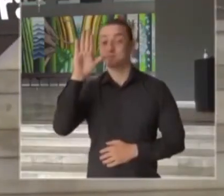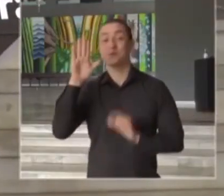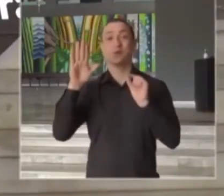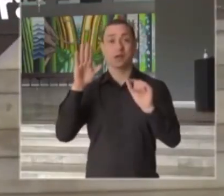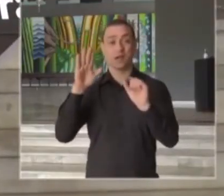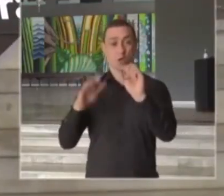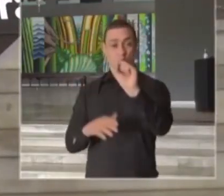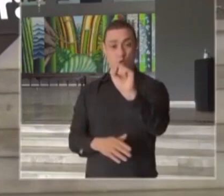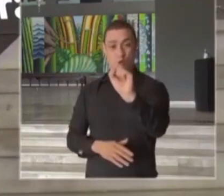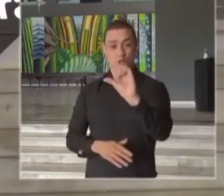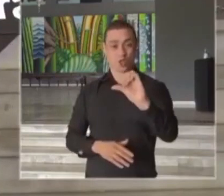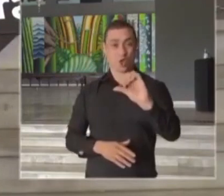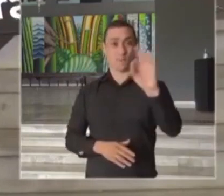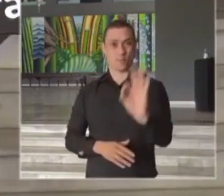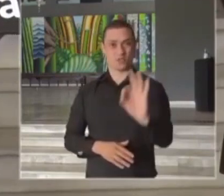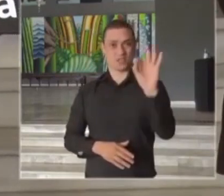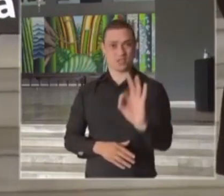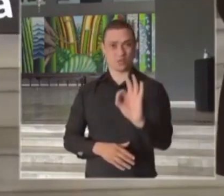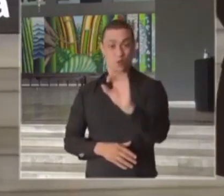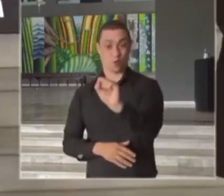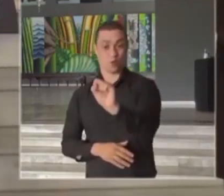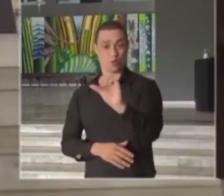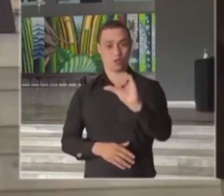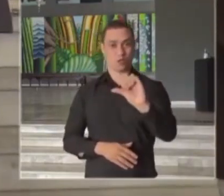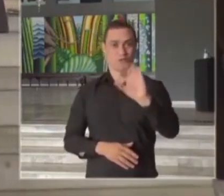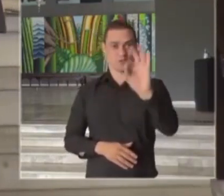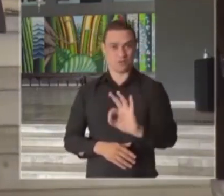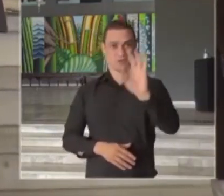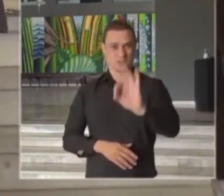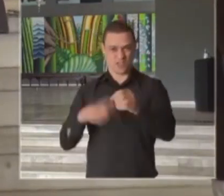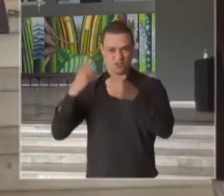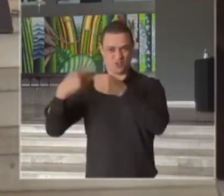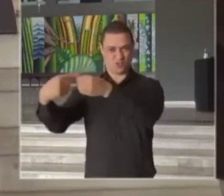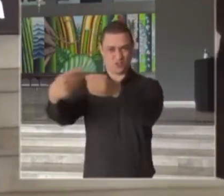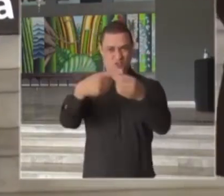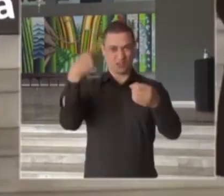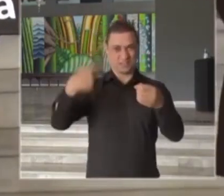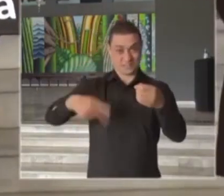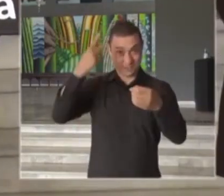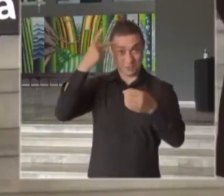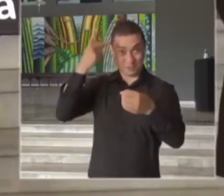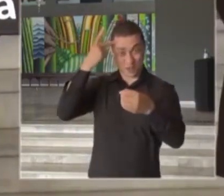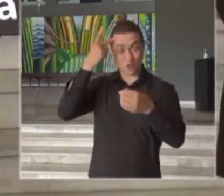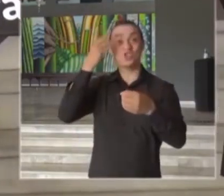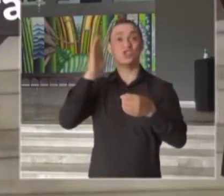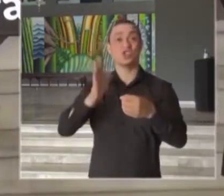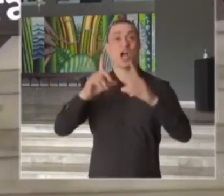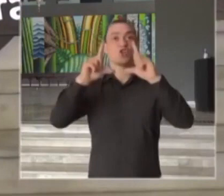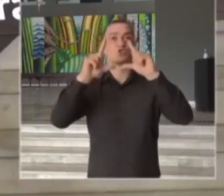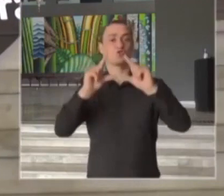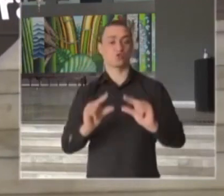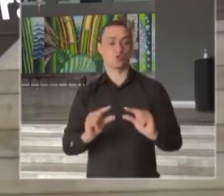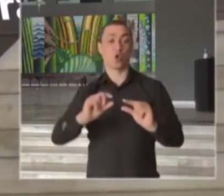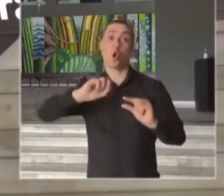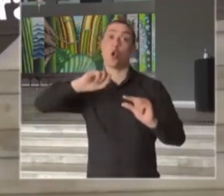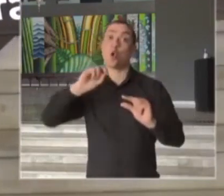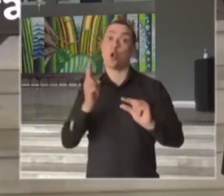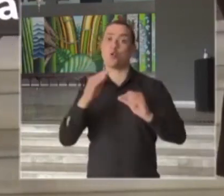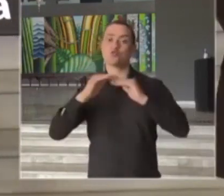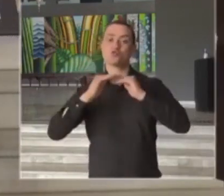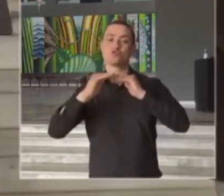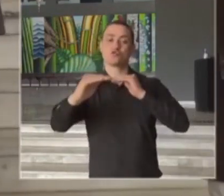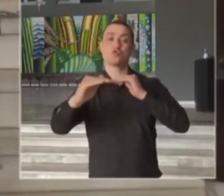89% dos municípios do Estado de São Paulo tiveram queda ou estabilização